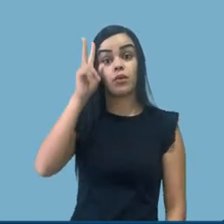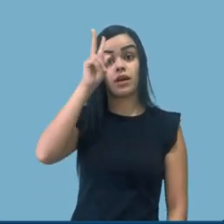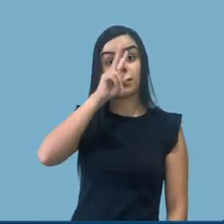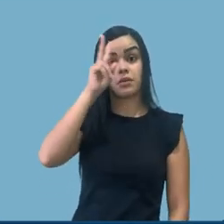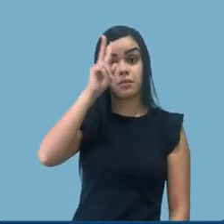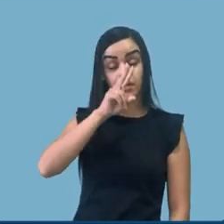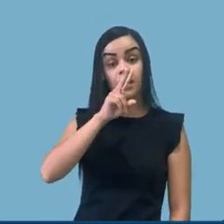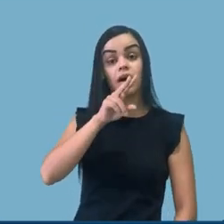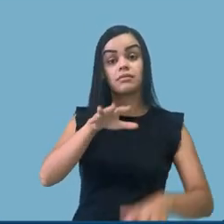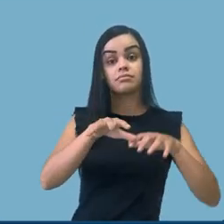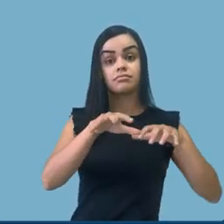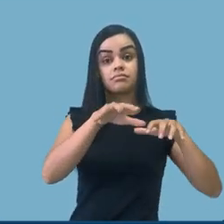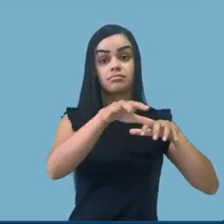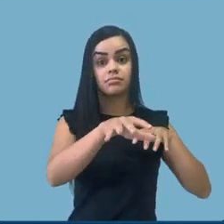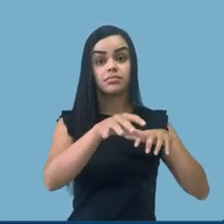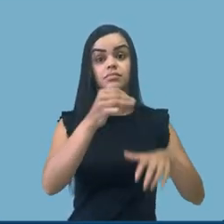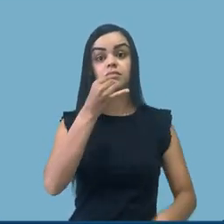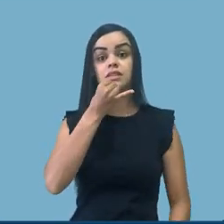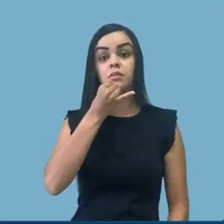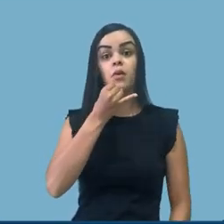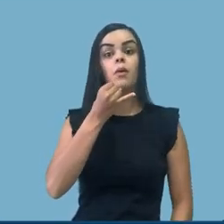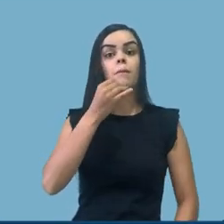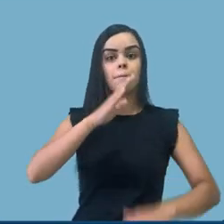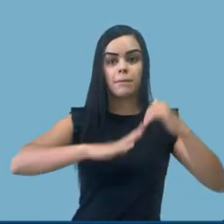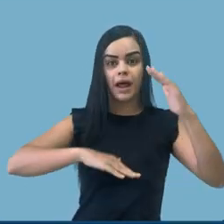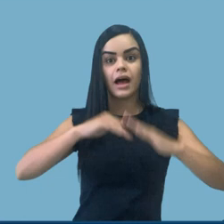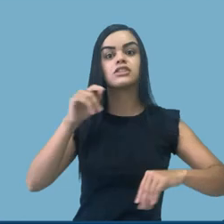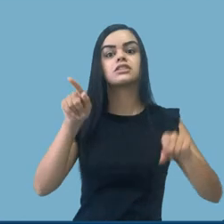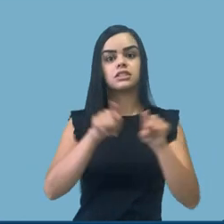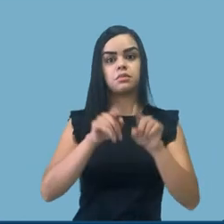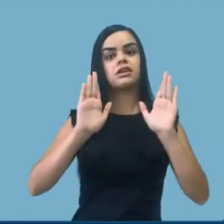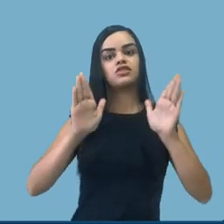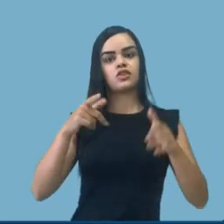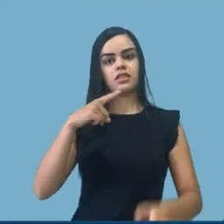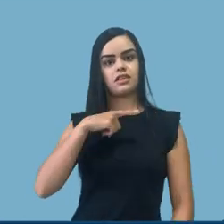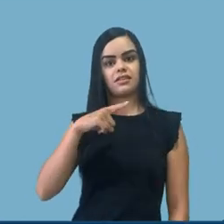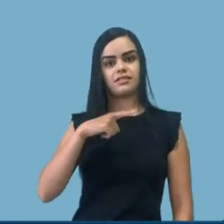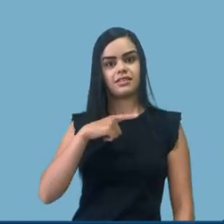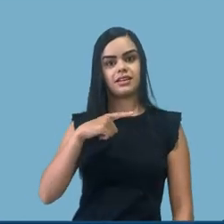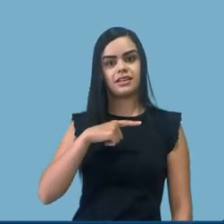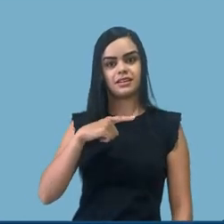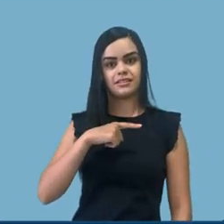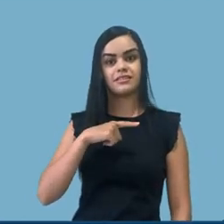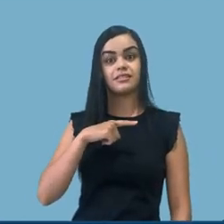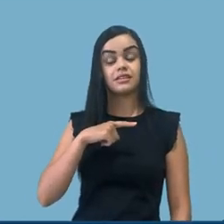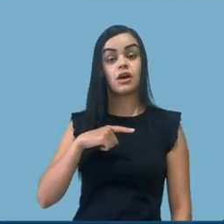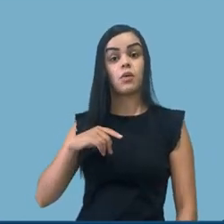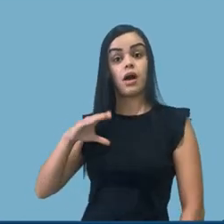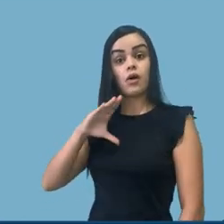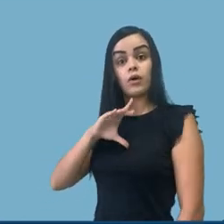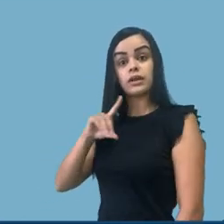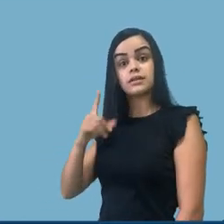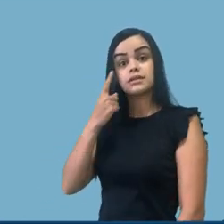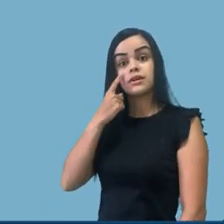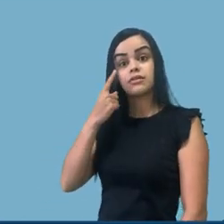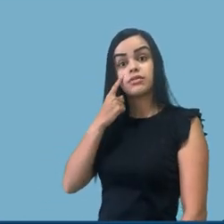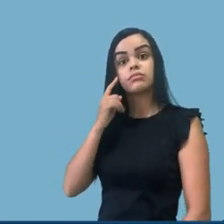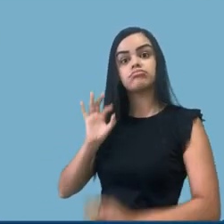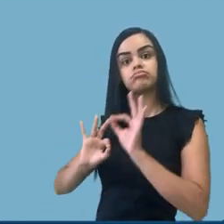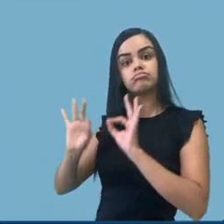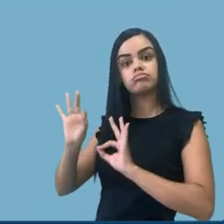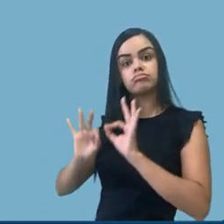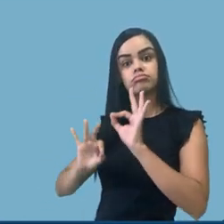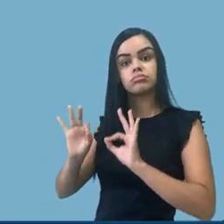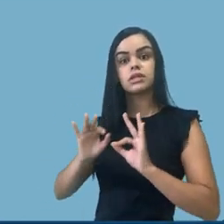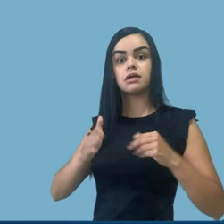especiais, disciplinas com cargo horário à prática foram ofertadas. Então, qualquer disciplina a critério do colegiado, o condicionante é que